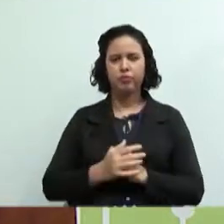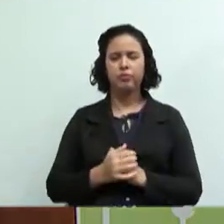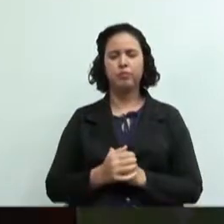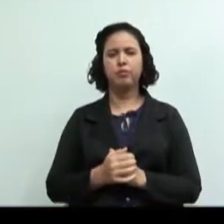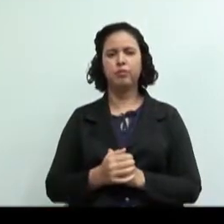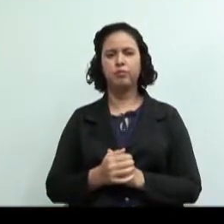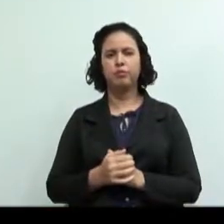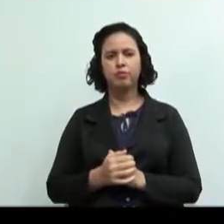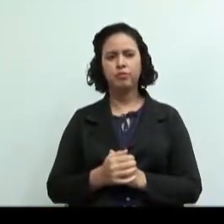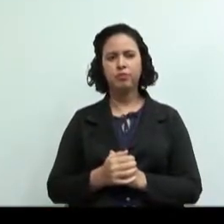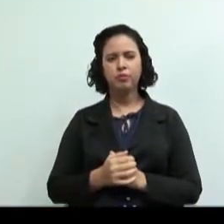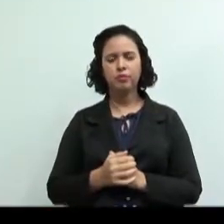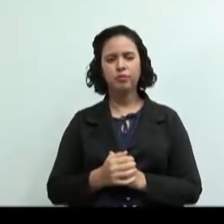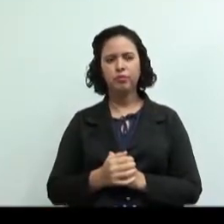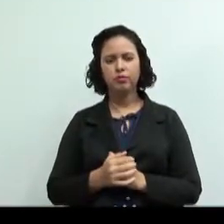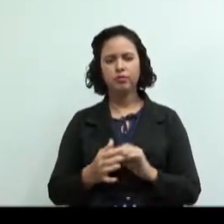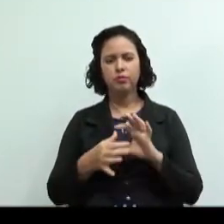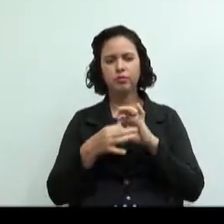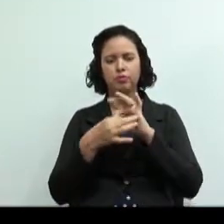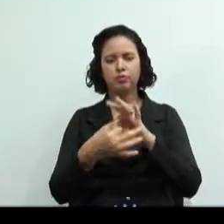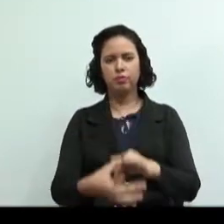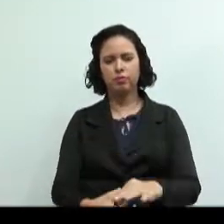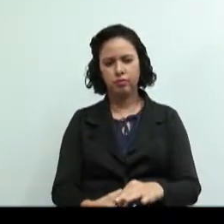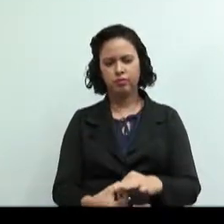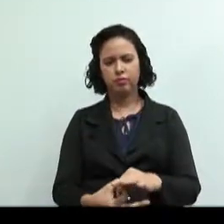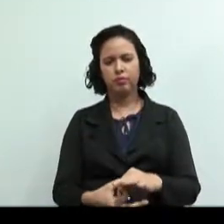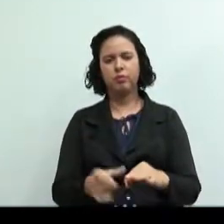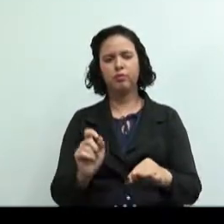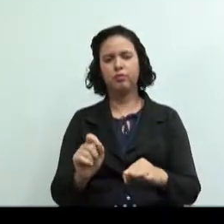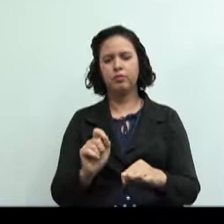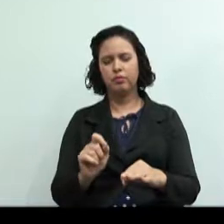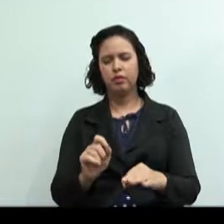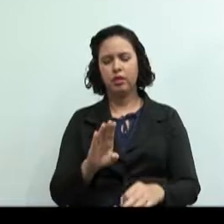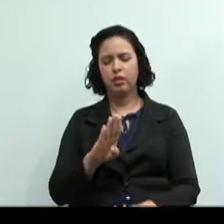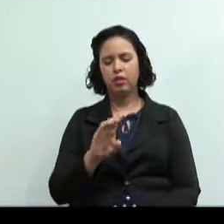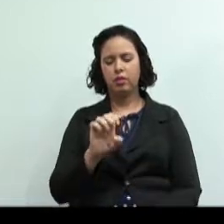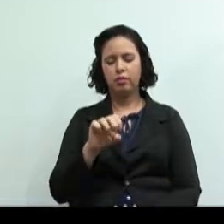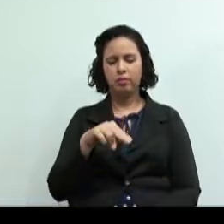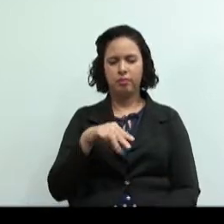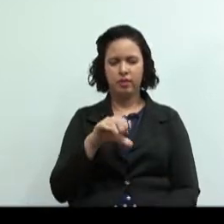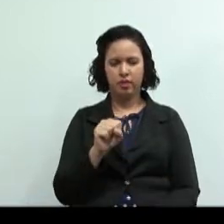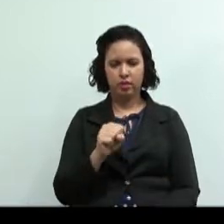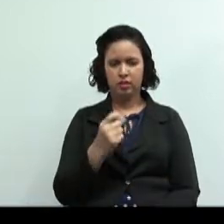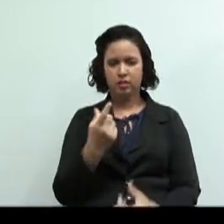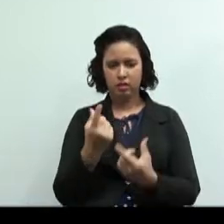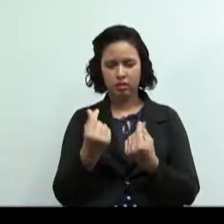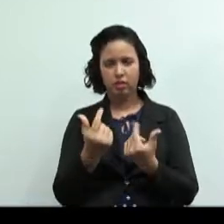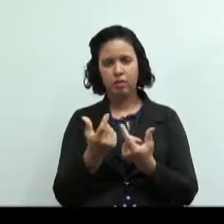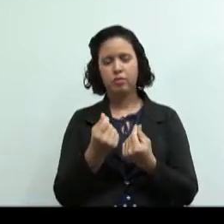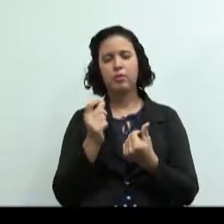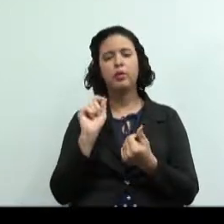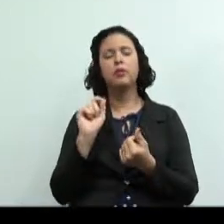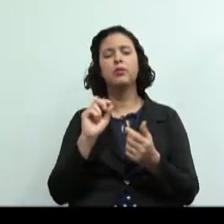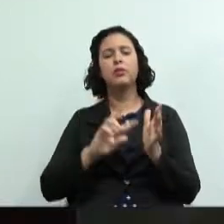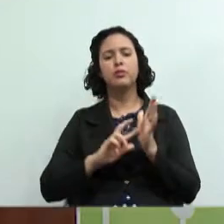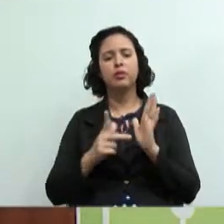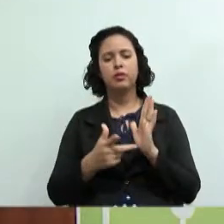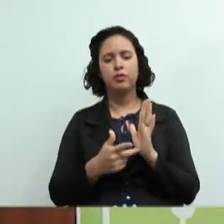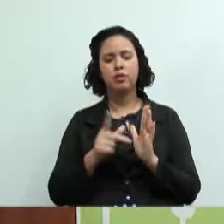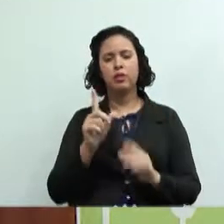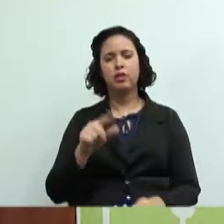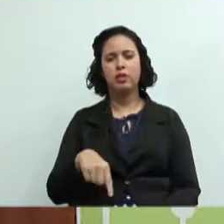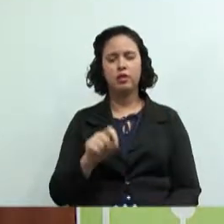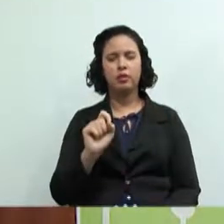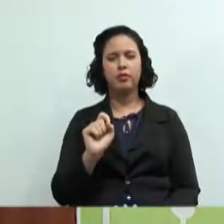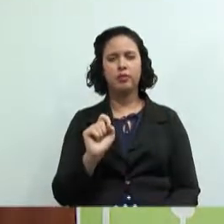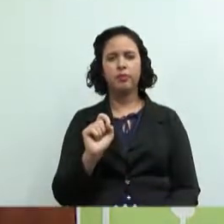Unir bens de capital, unidade de produção e mão de obra. O são esses bens de capital? Os bens de capital são